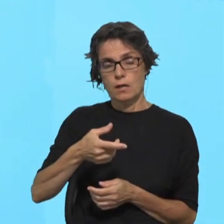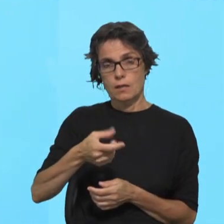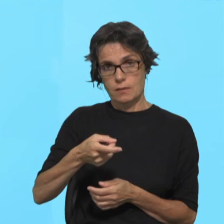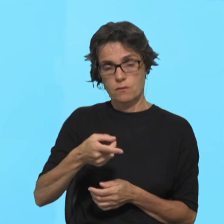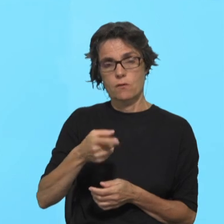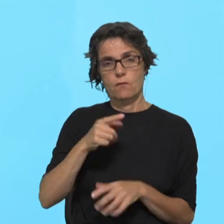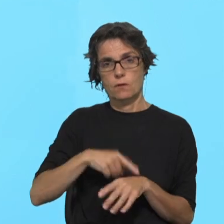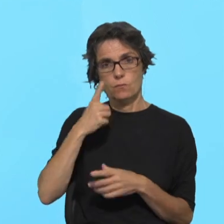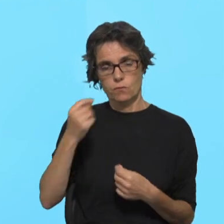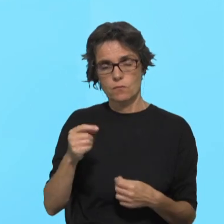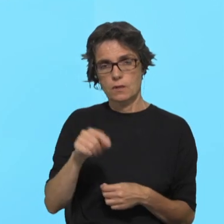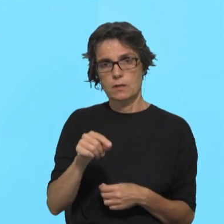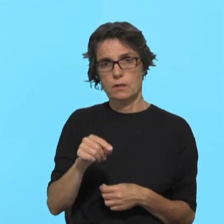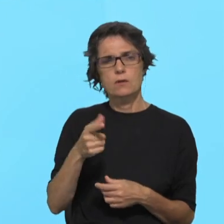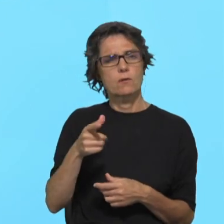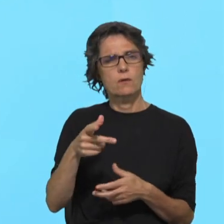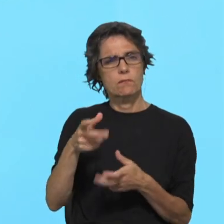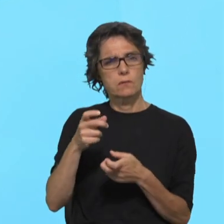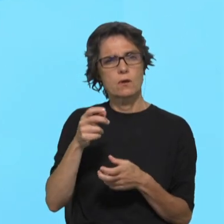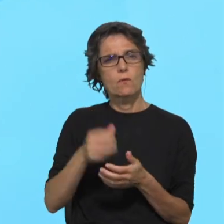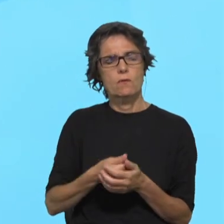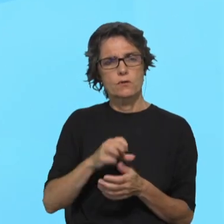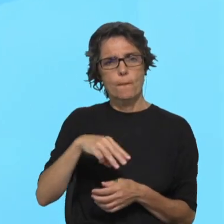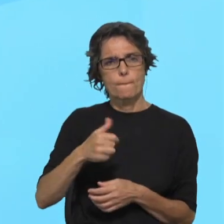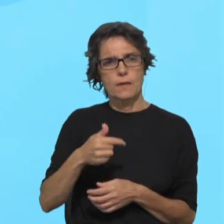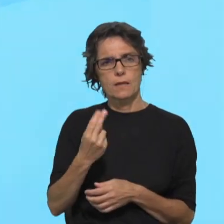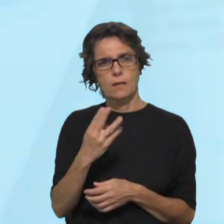fiquemos, escutemos agora o Evangelho de Mateus.